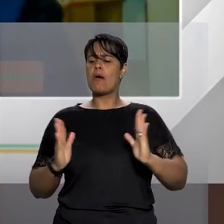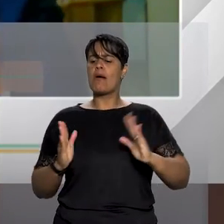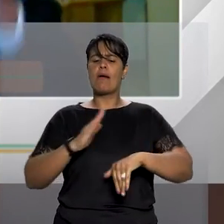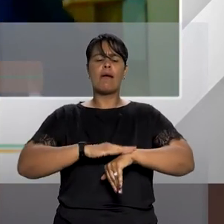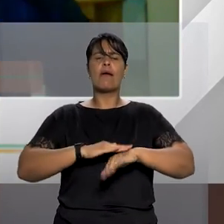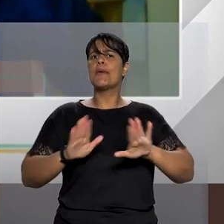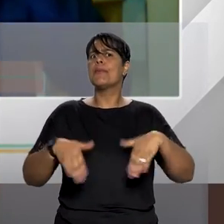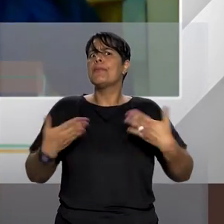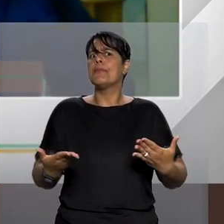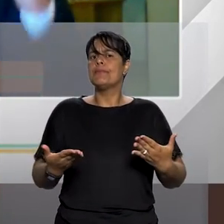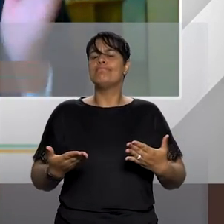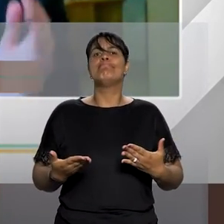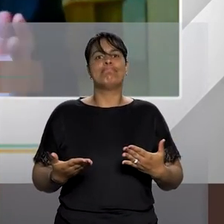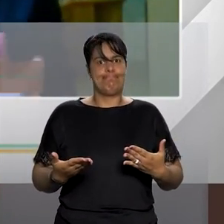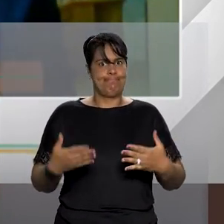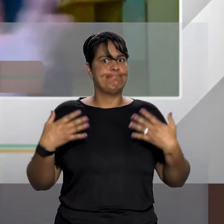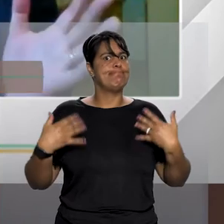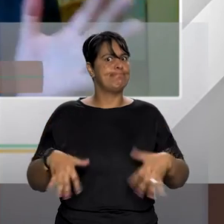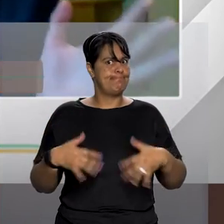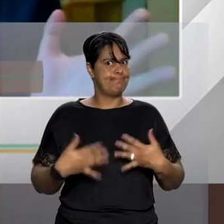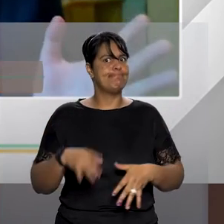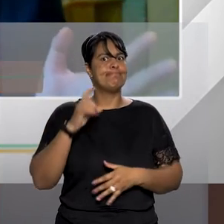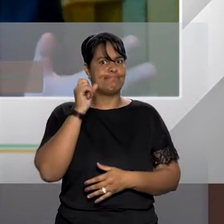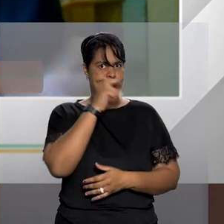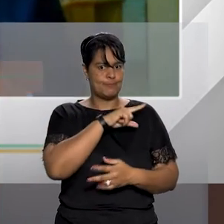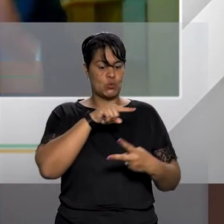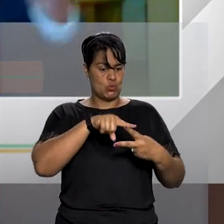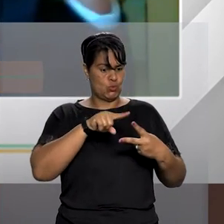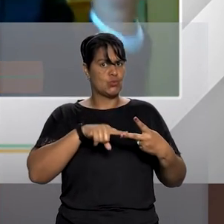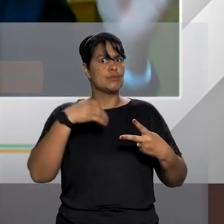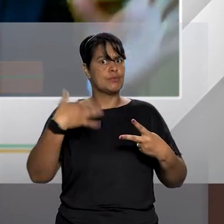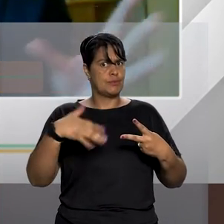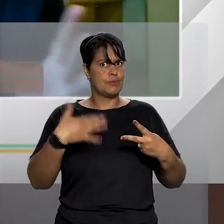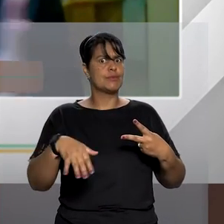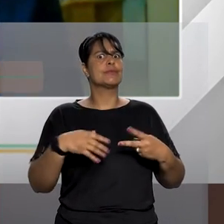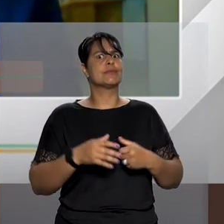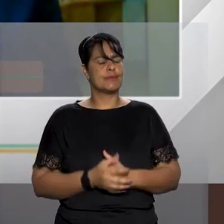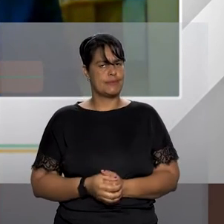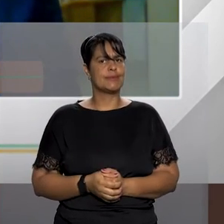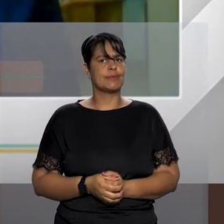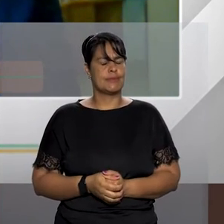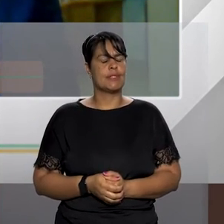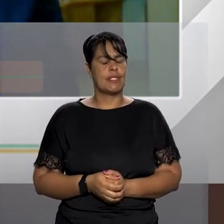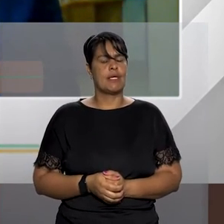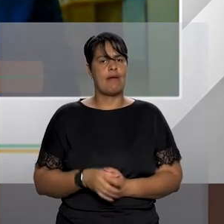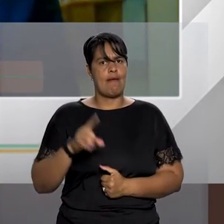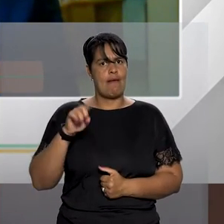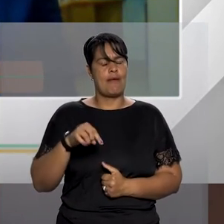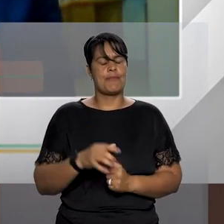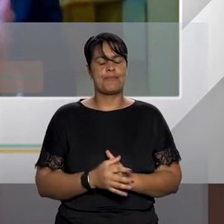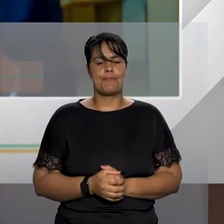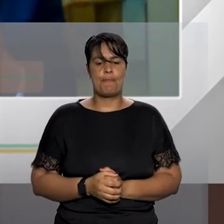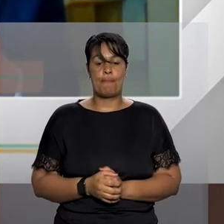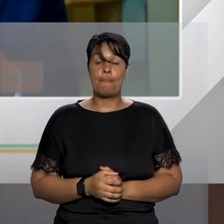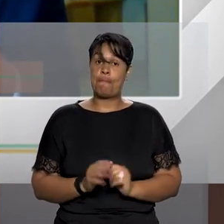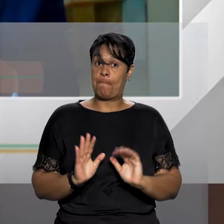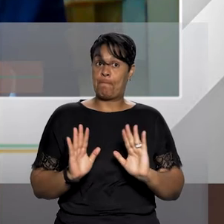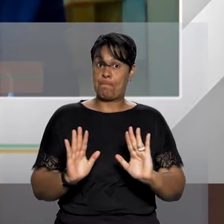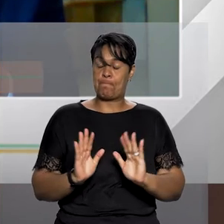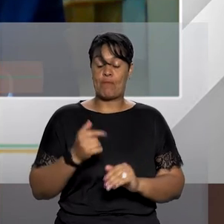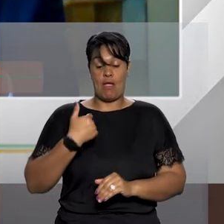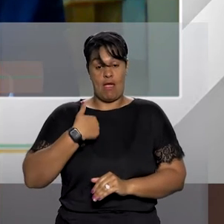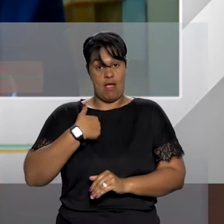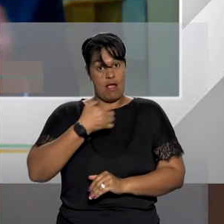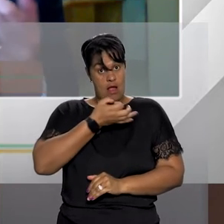deve permanecer em vigor? São os dois temas mais polêmicos na dogmática jurídica das medidas protetivas de urgência. Então, o meu